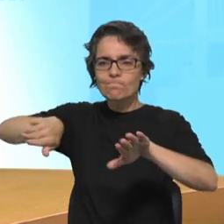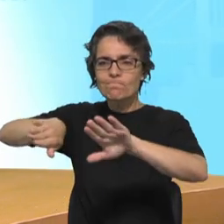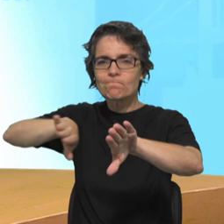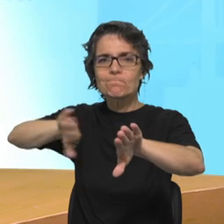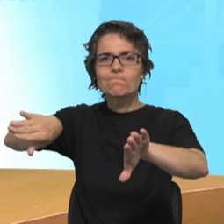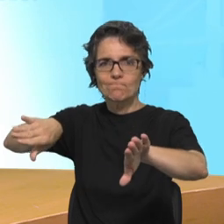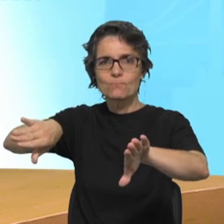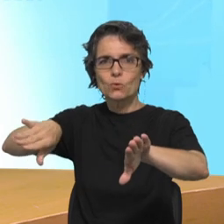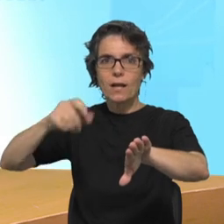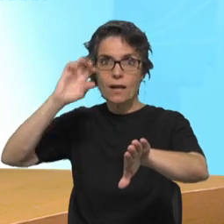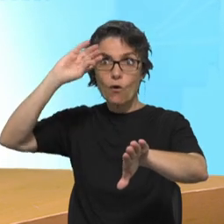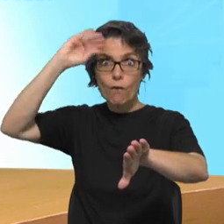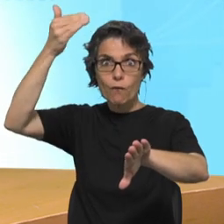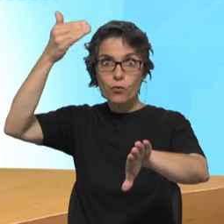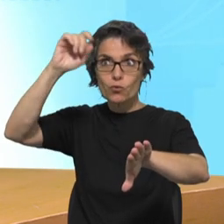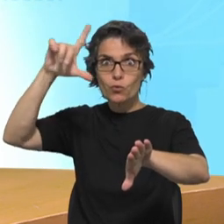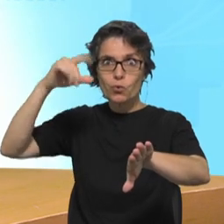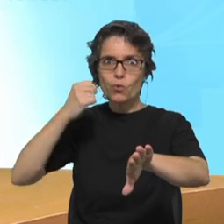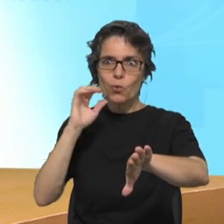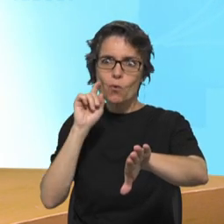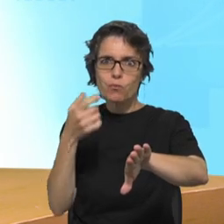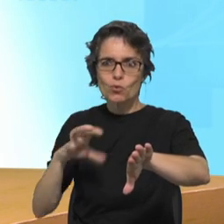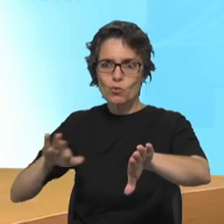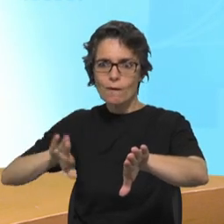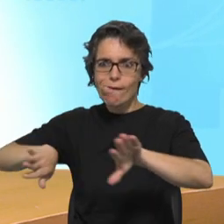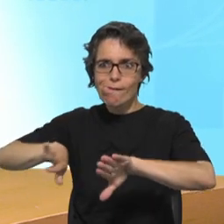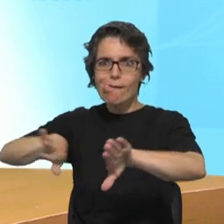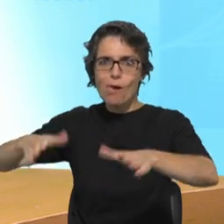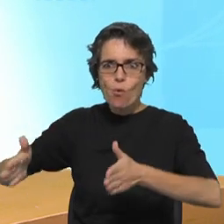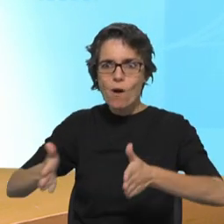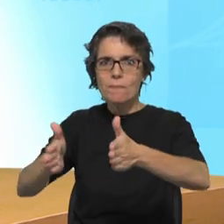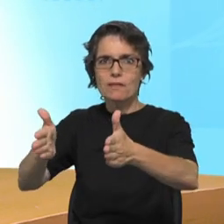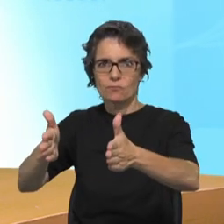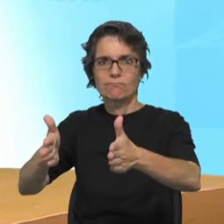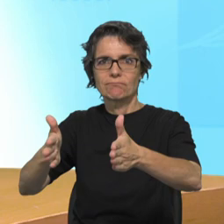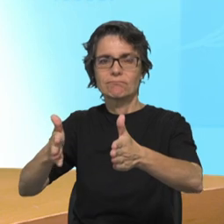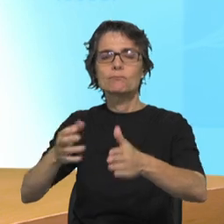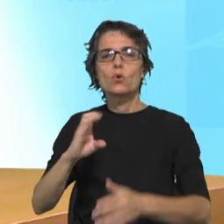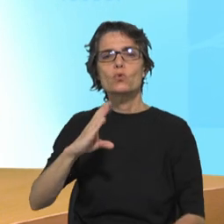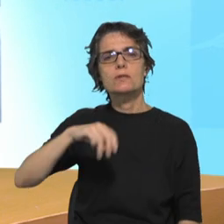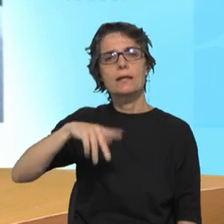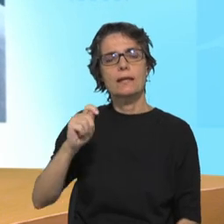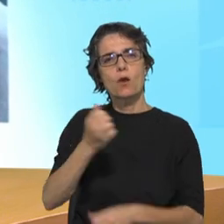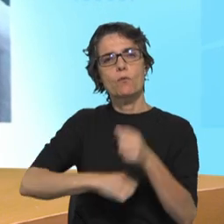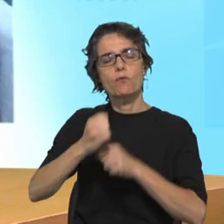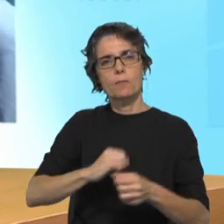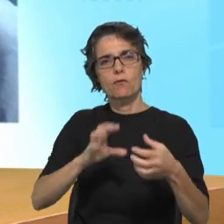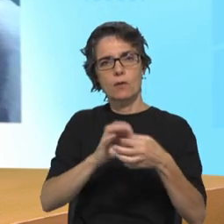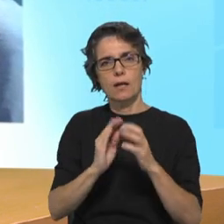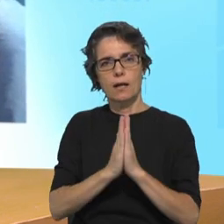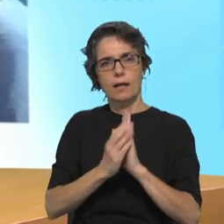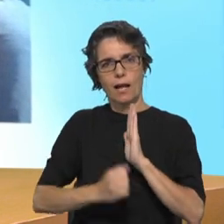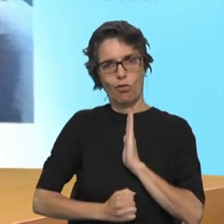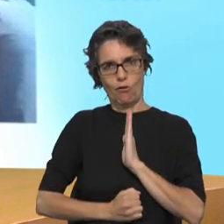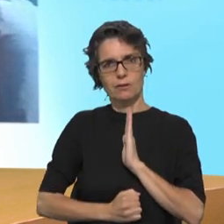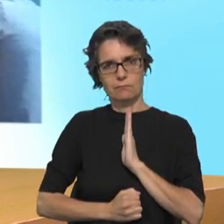caminhos de futuro. O CNE é um movimento da igreja católica e, neste sentido, eu